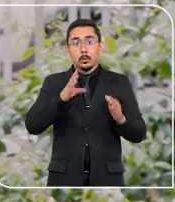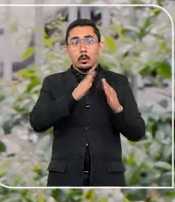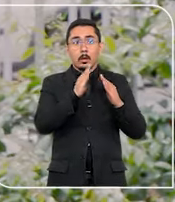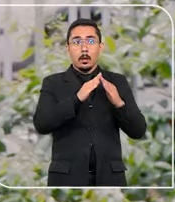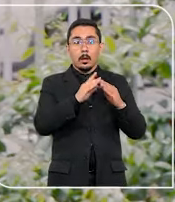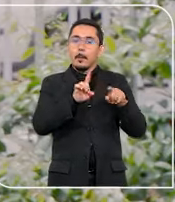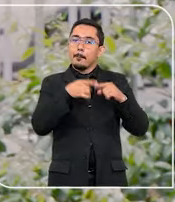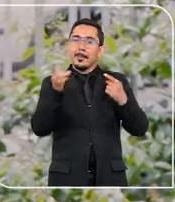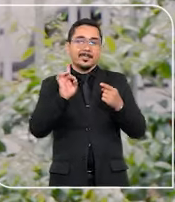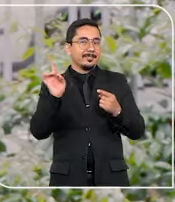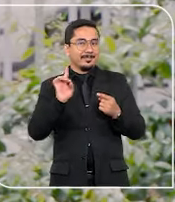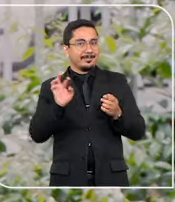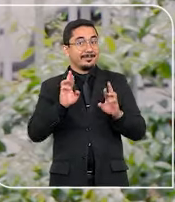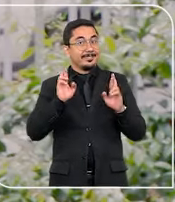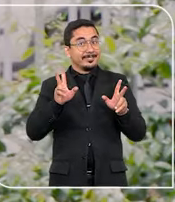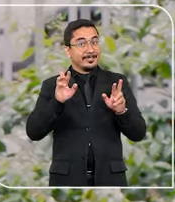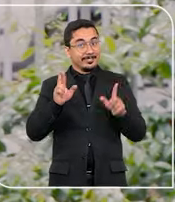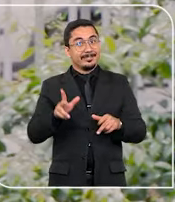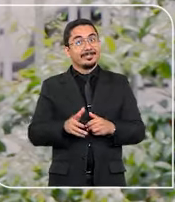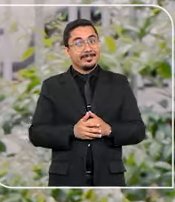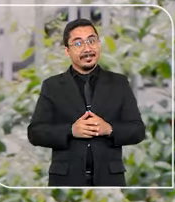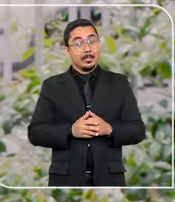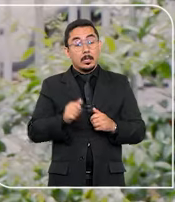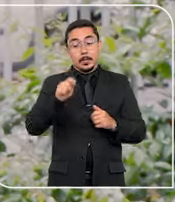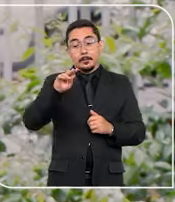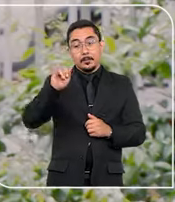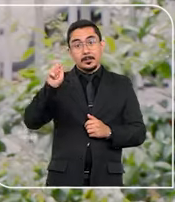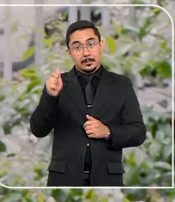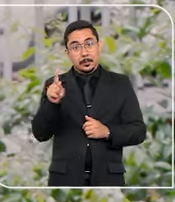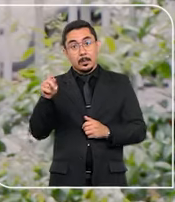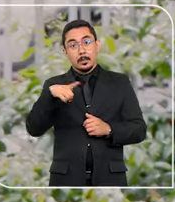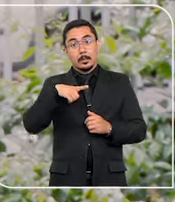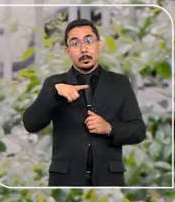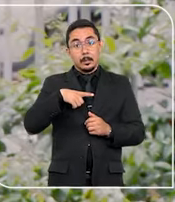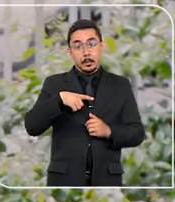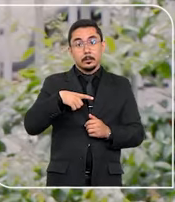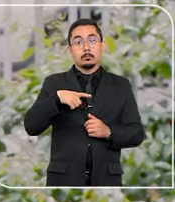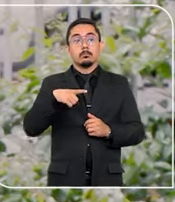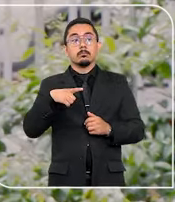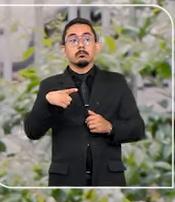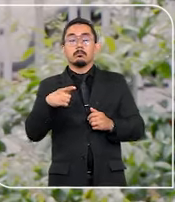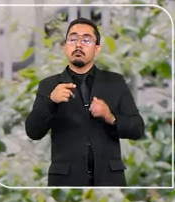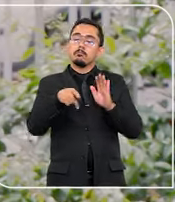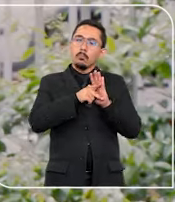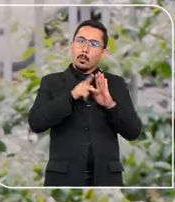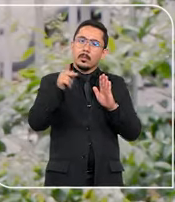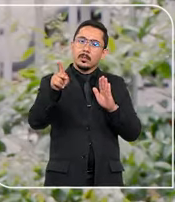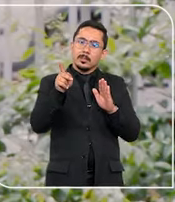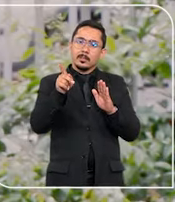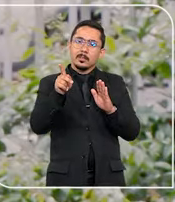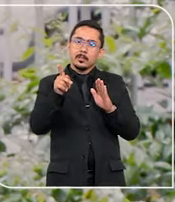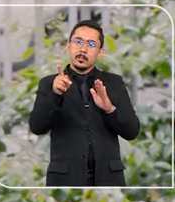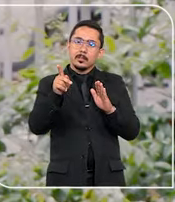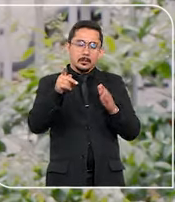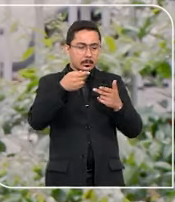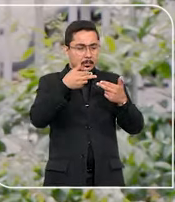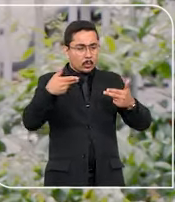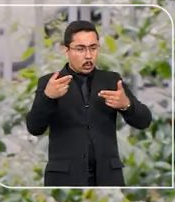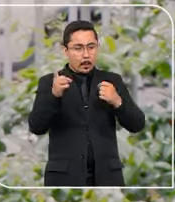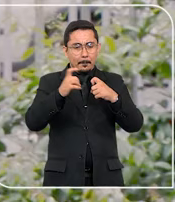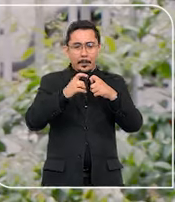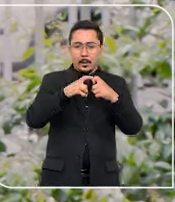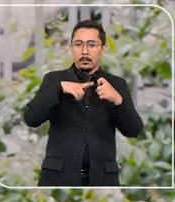quando na verdade é uma outra classificação, né? A Anvisa faz a classificação desse dispositivo como correlatos, que atualmente são chamados de